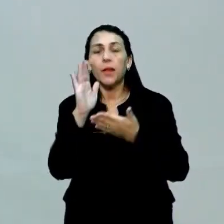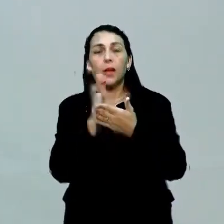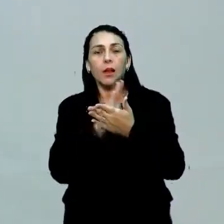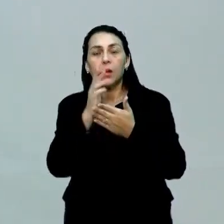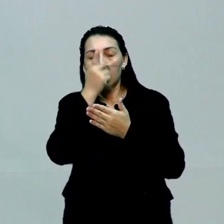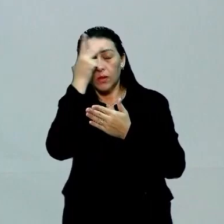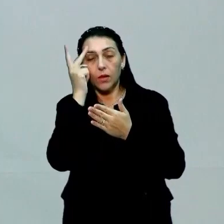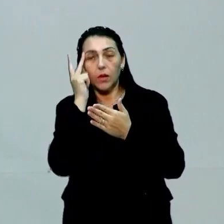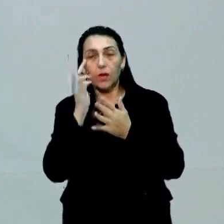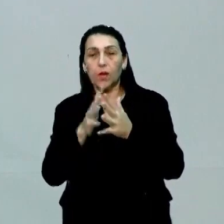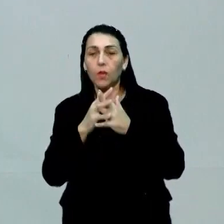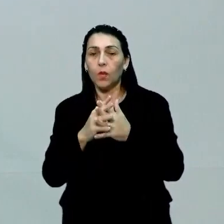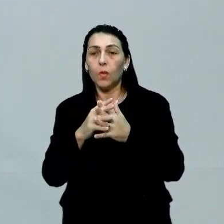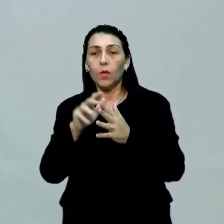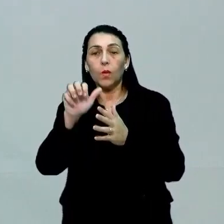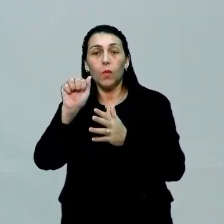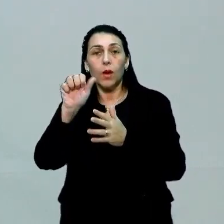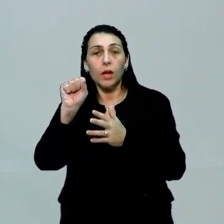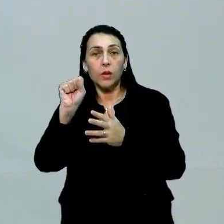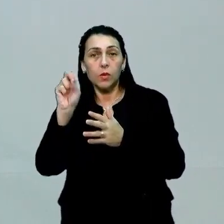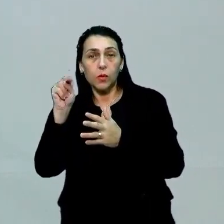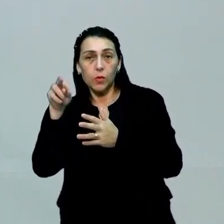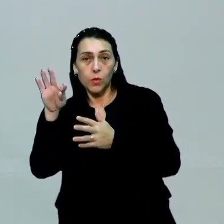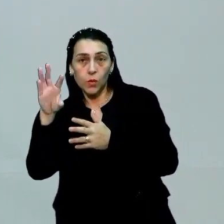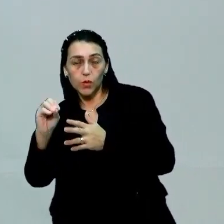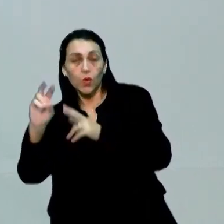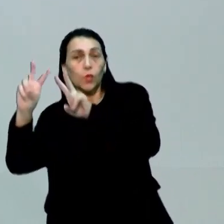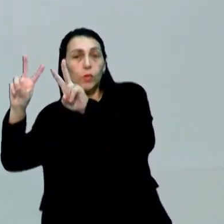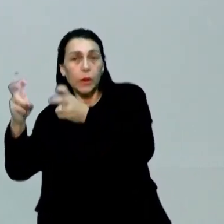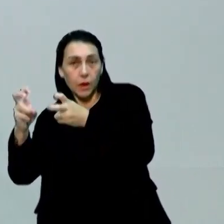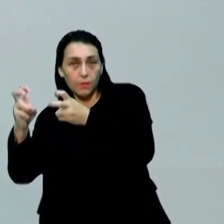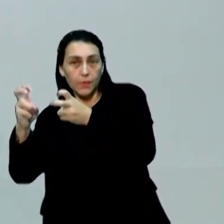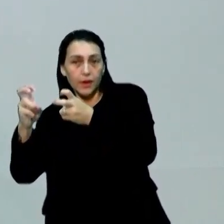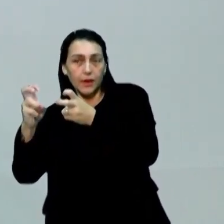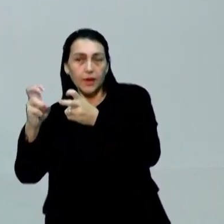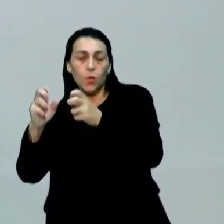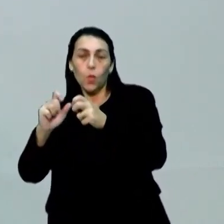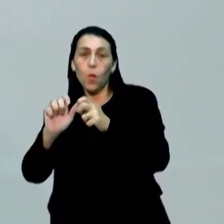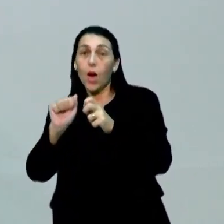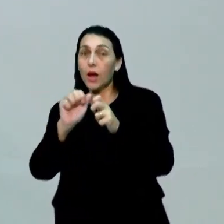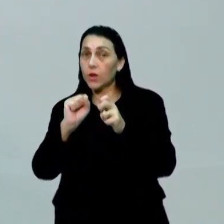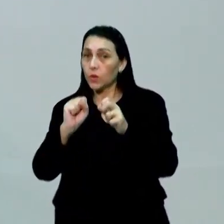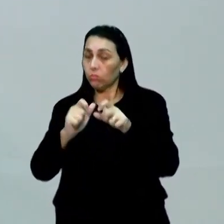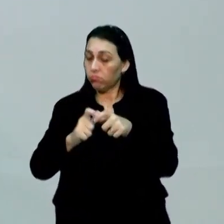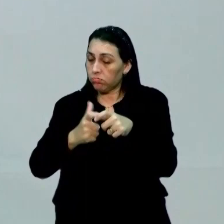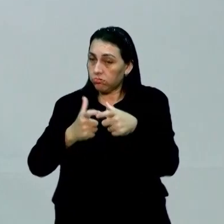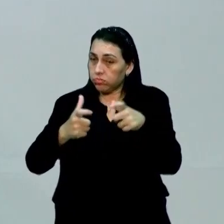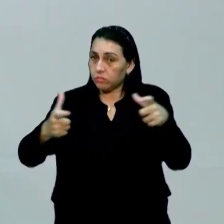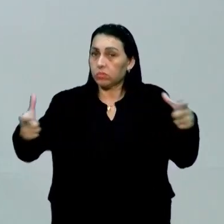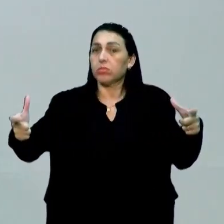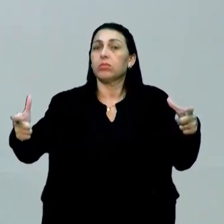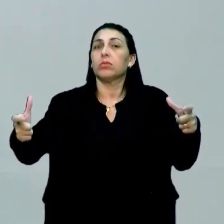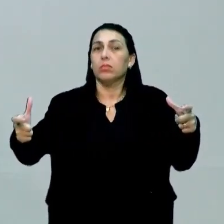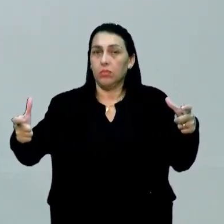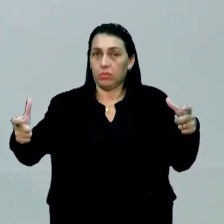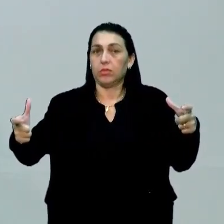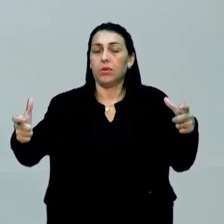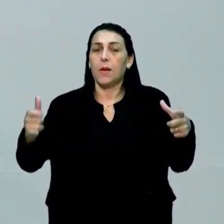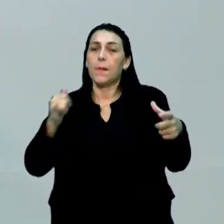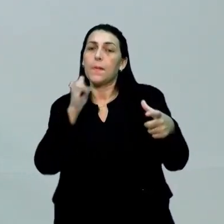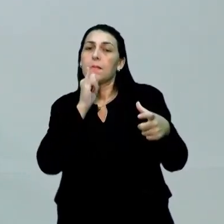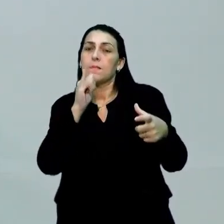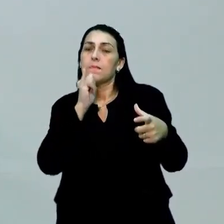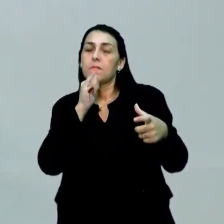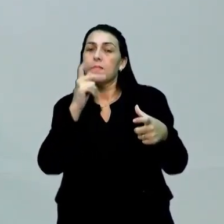pessoas confundem o assunto com o tema. O assunto, gente, é uma coisa bem ampla, bem assim, macro. Por exemplo,